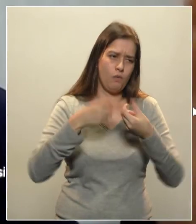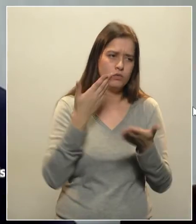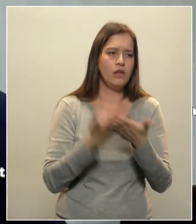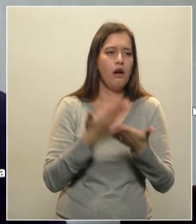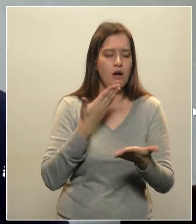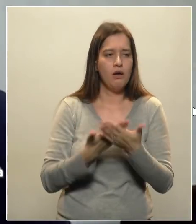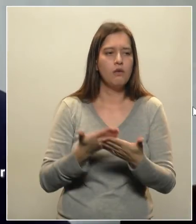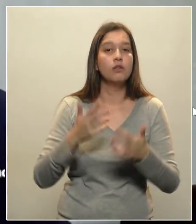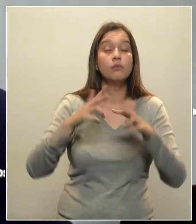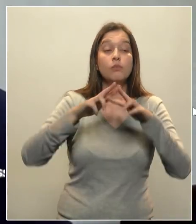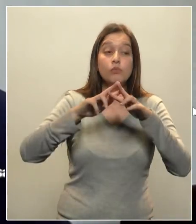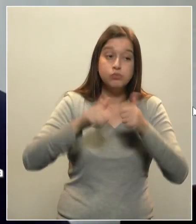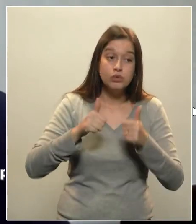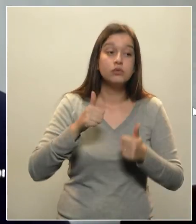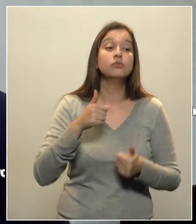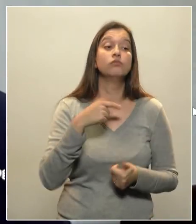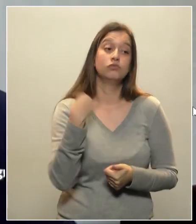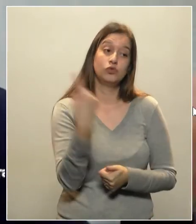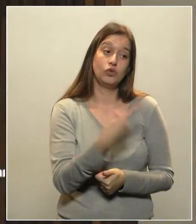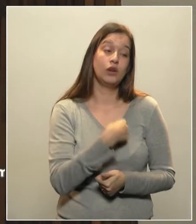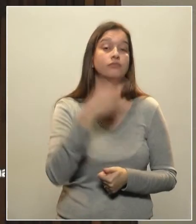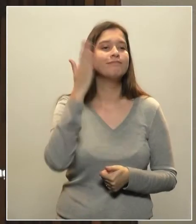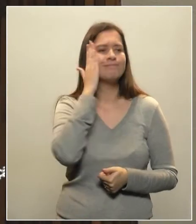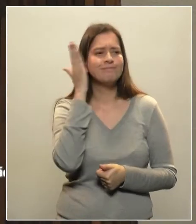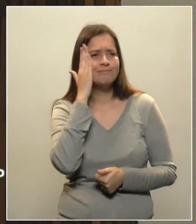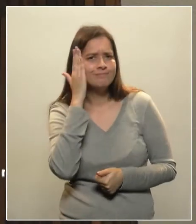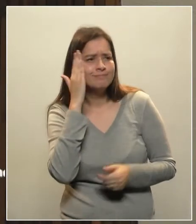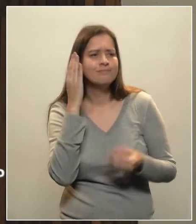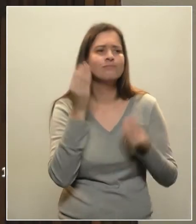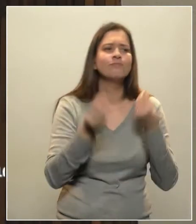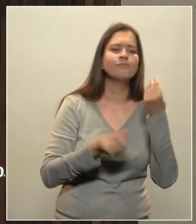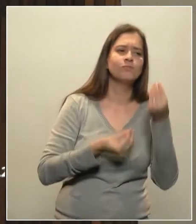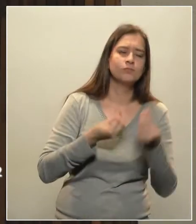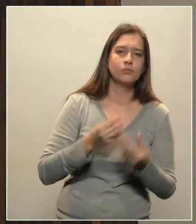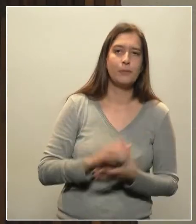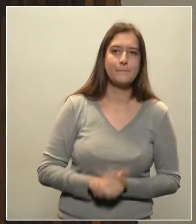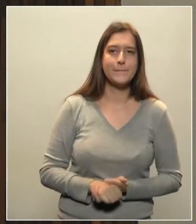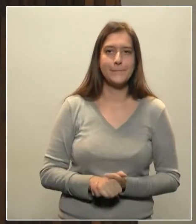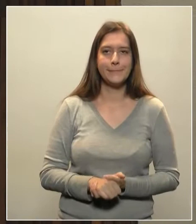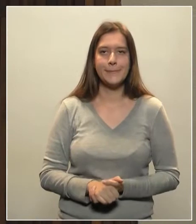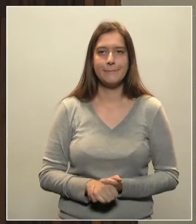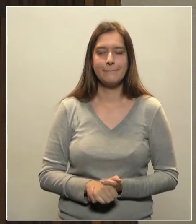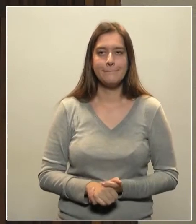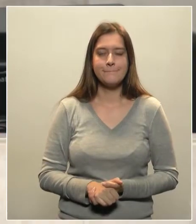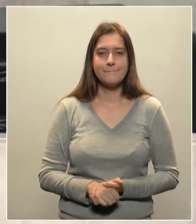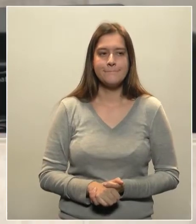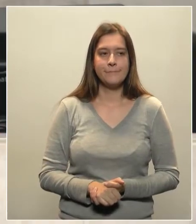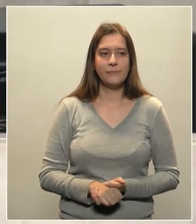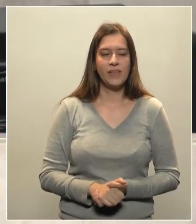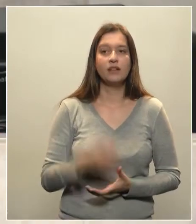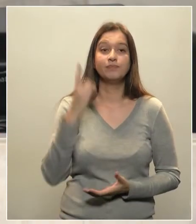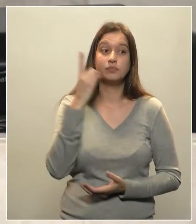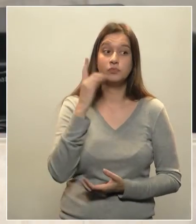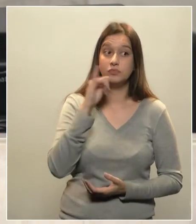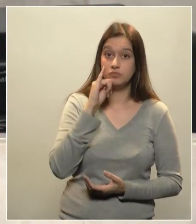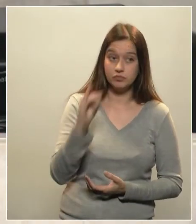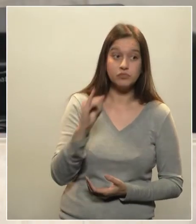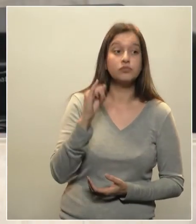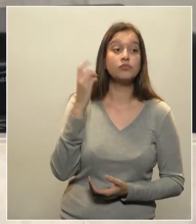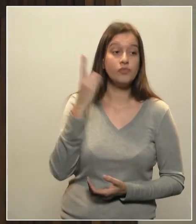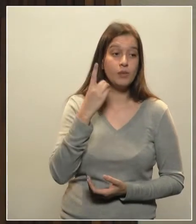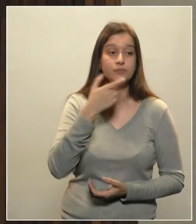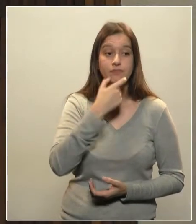entendimento é de que é muito... Deputado, professor Lemos, por favor.